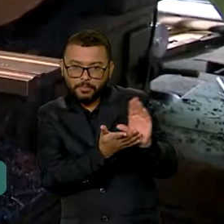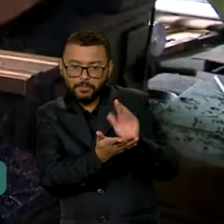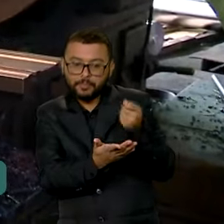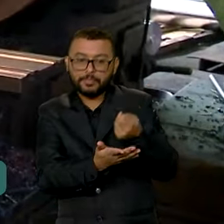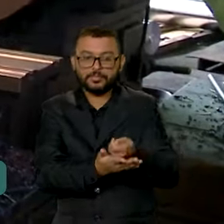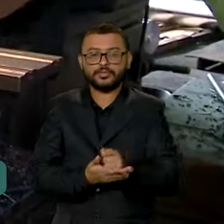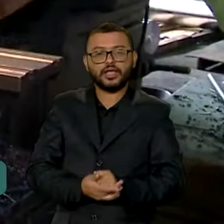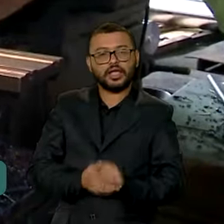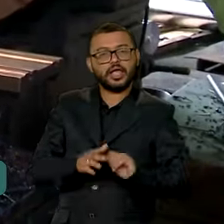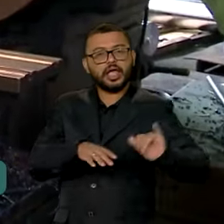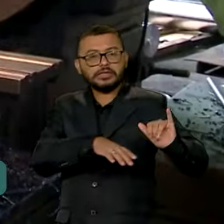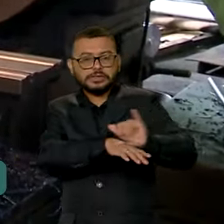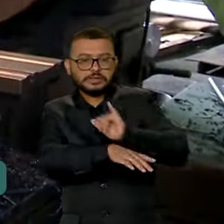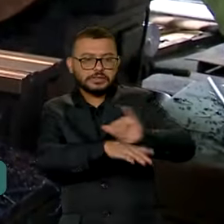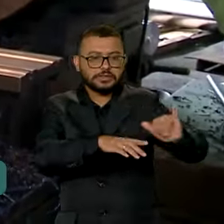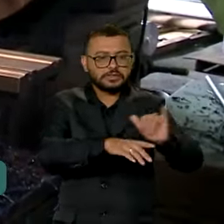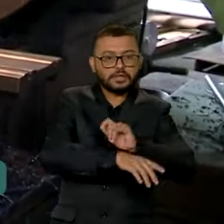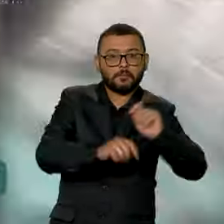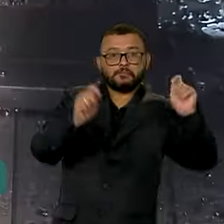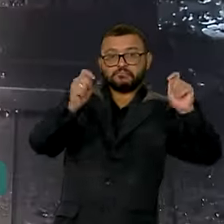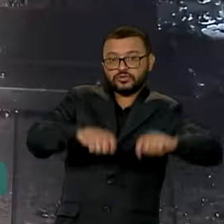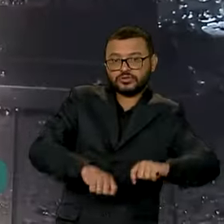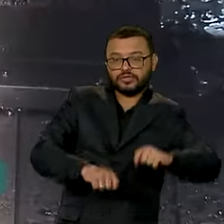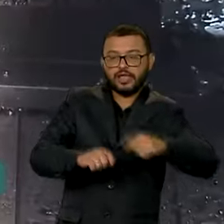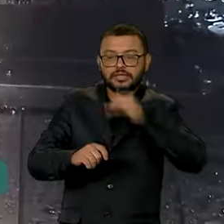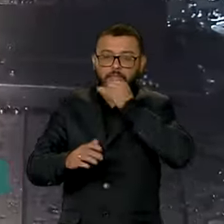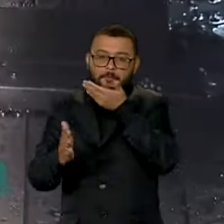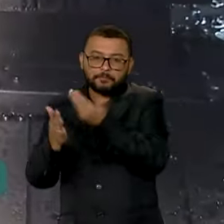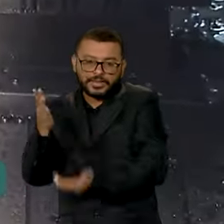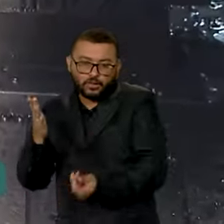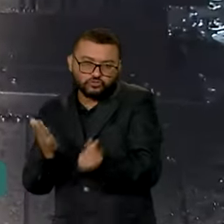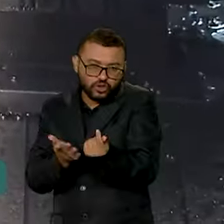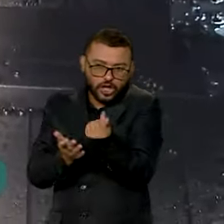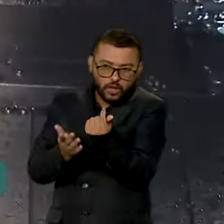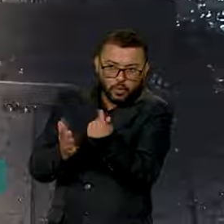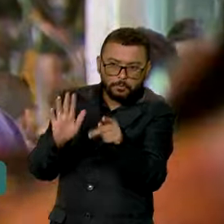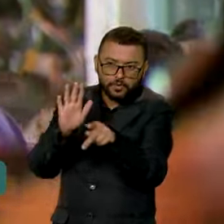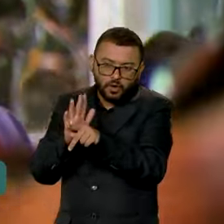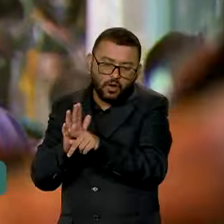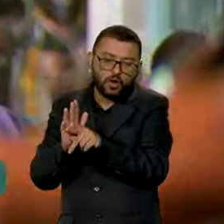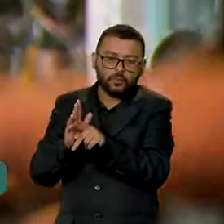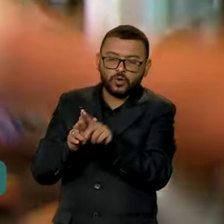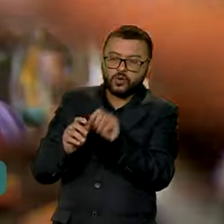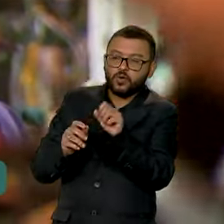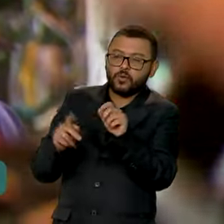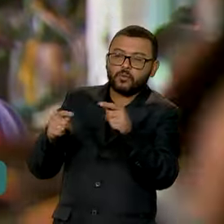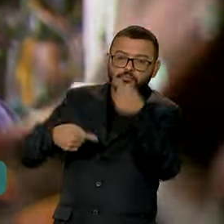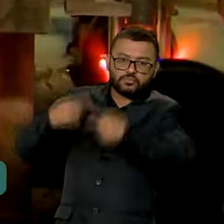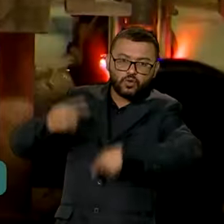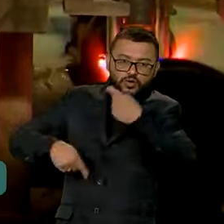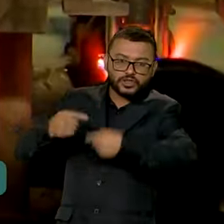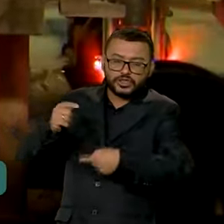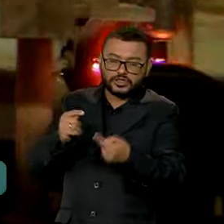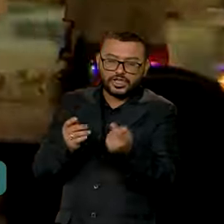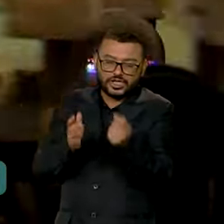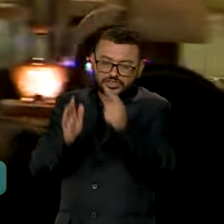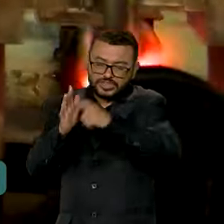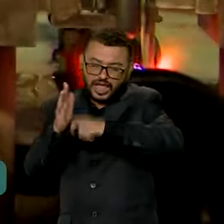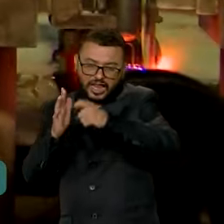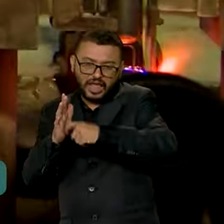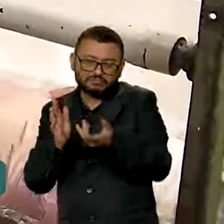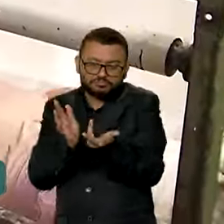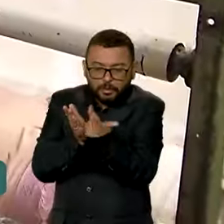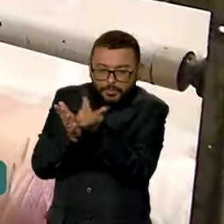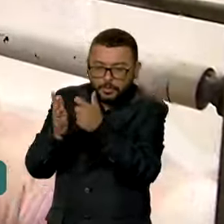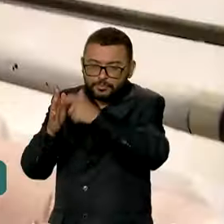As medidas compensam a perda de receitas provocada pela manutenção da política de desoneração da